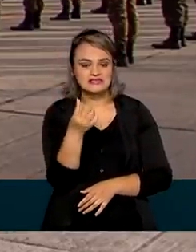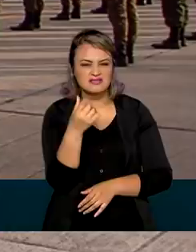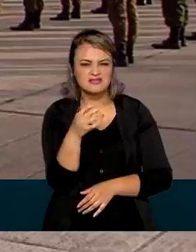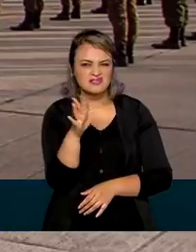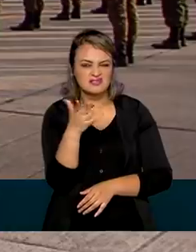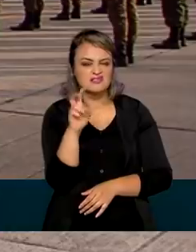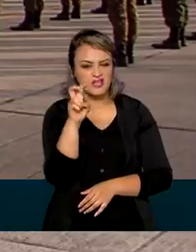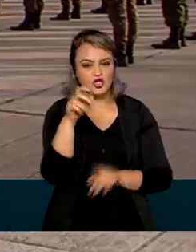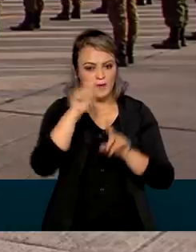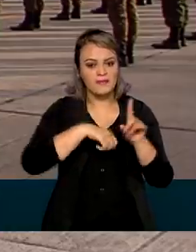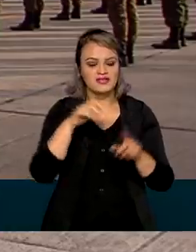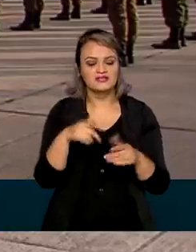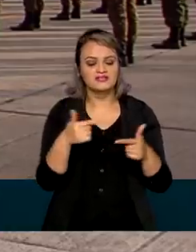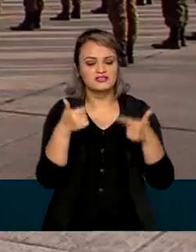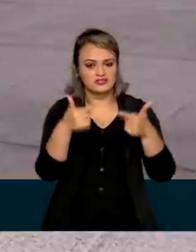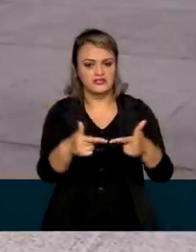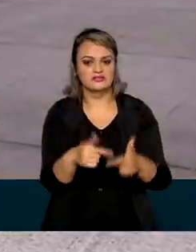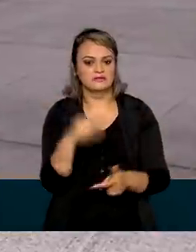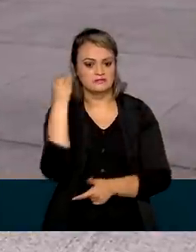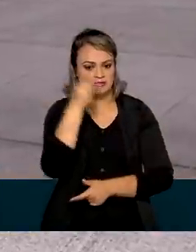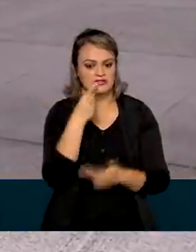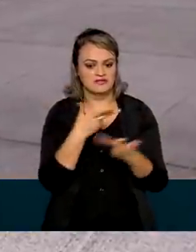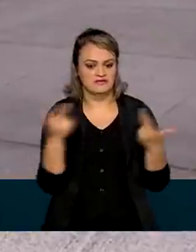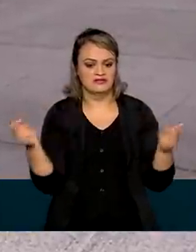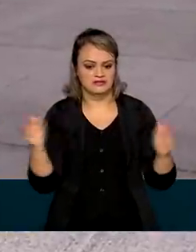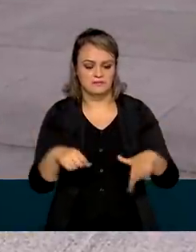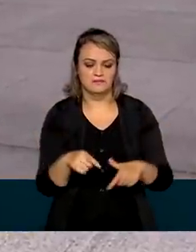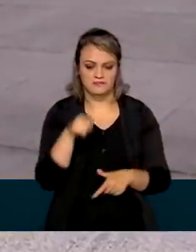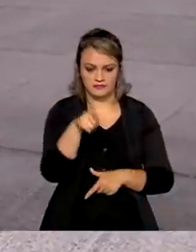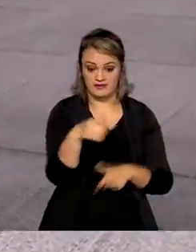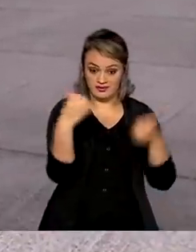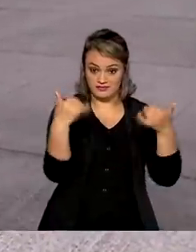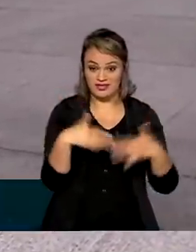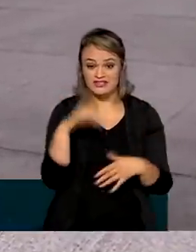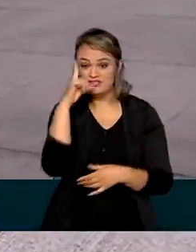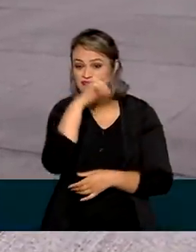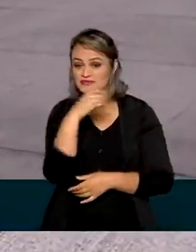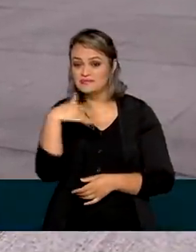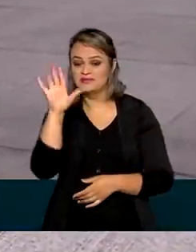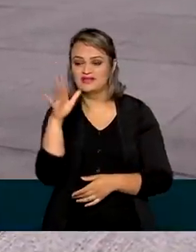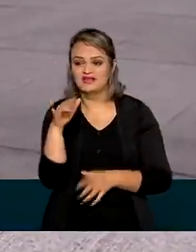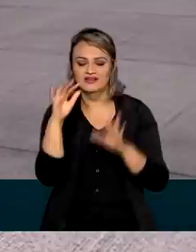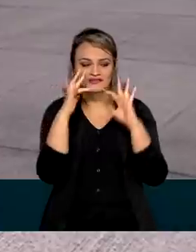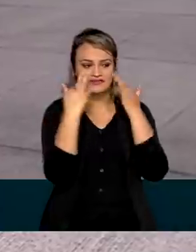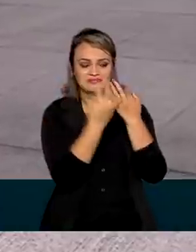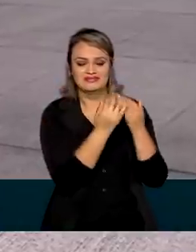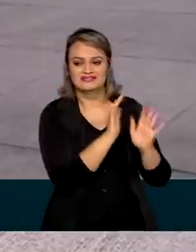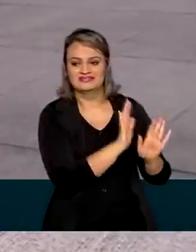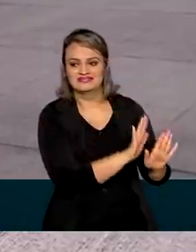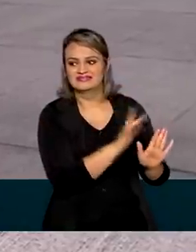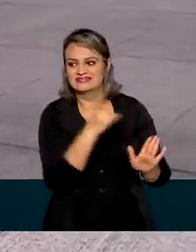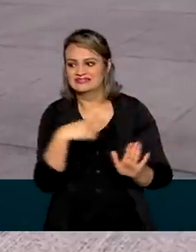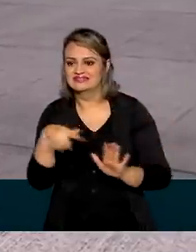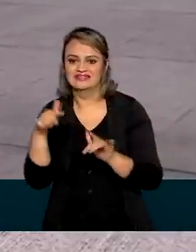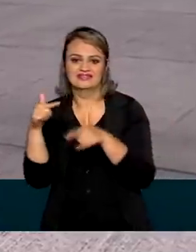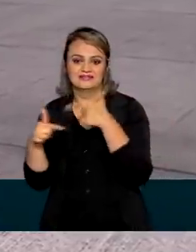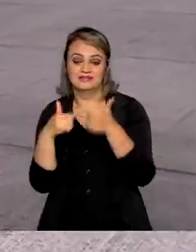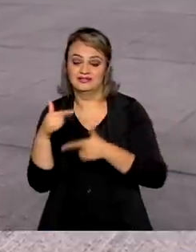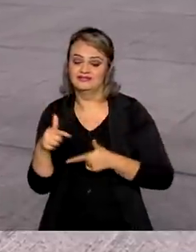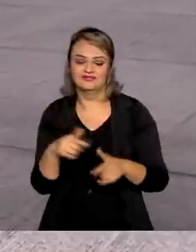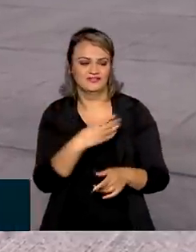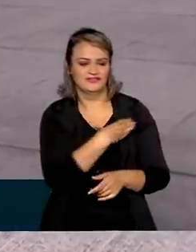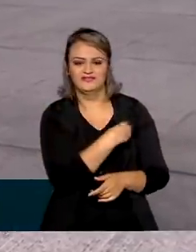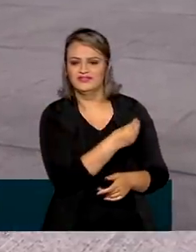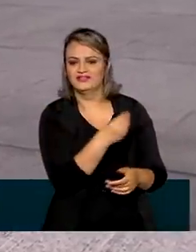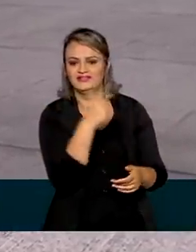e muita experiência na bagagem. O mais difícil é deixar a família. O mais difícil é a família. São os